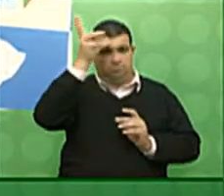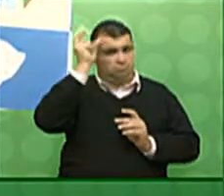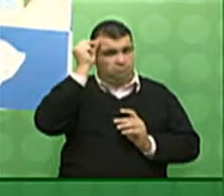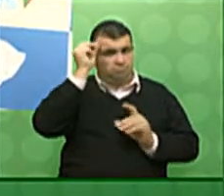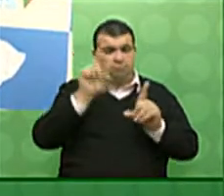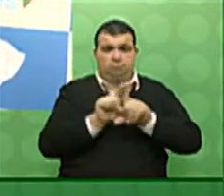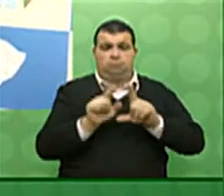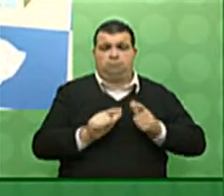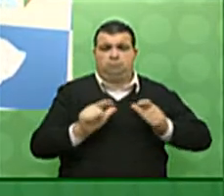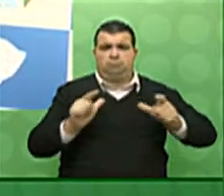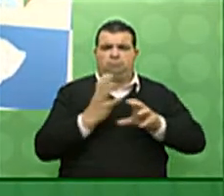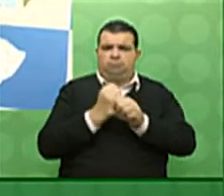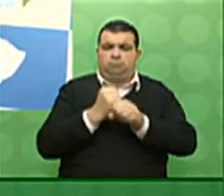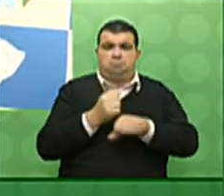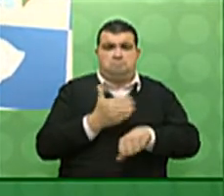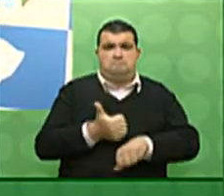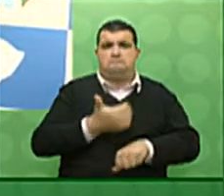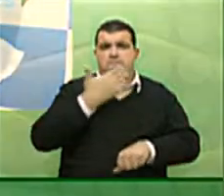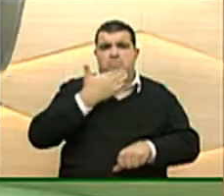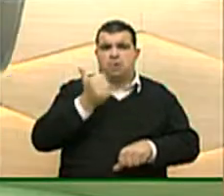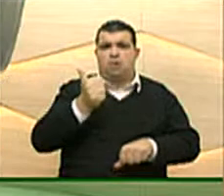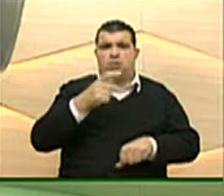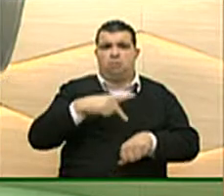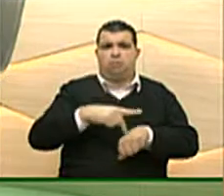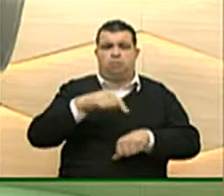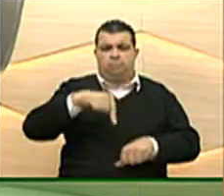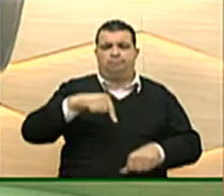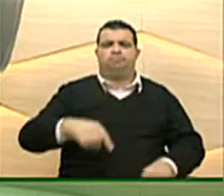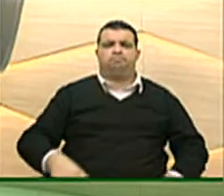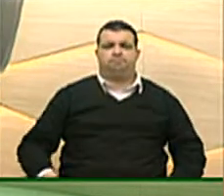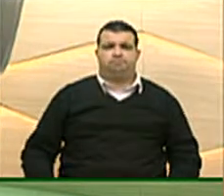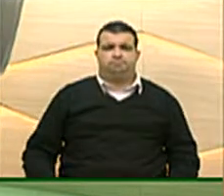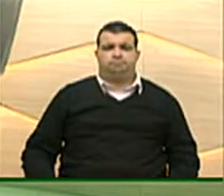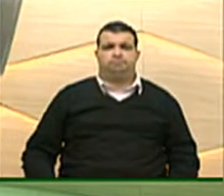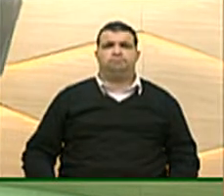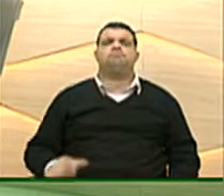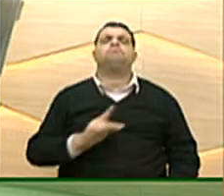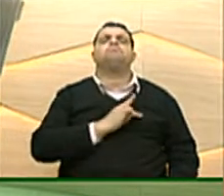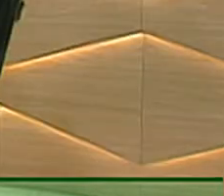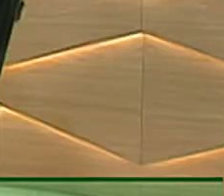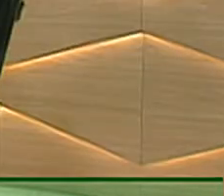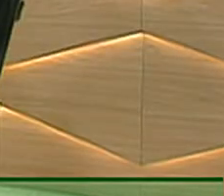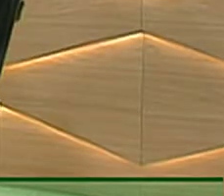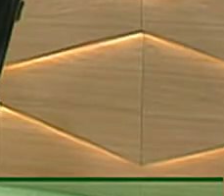equacionando melhor o pacto federativo no Brasil. Vice-presidente.